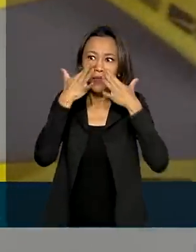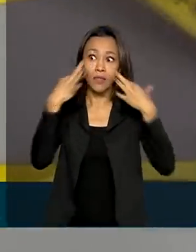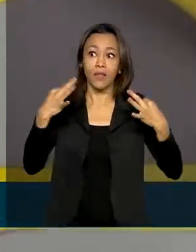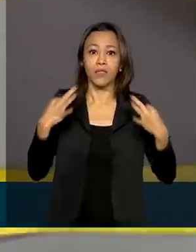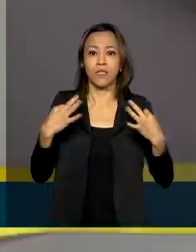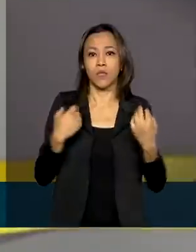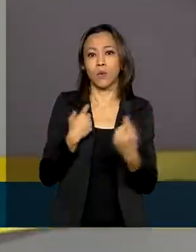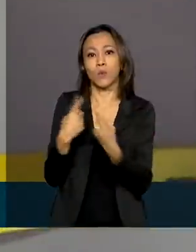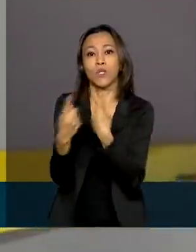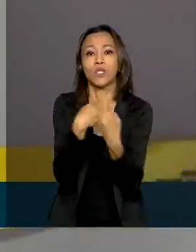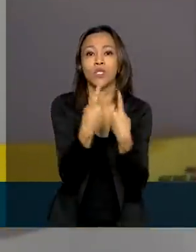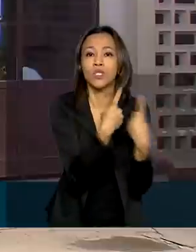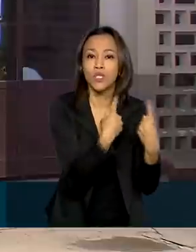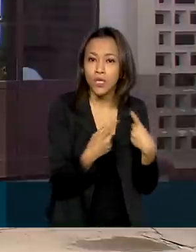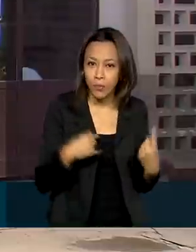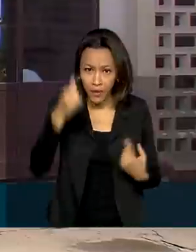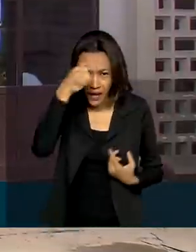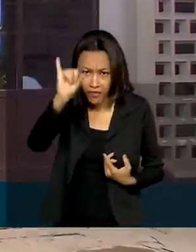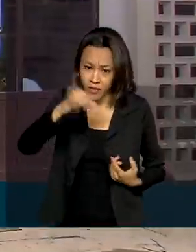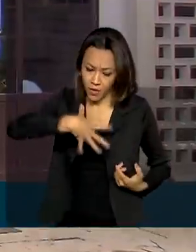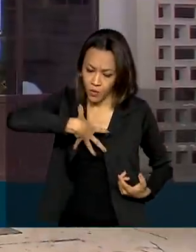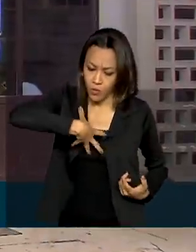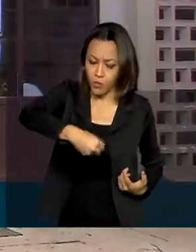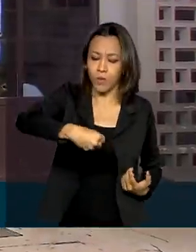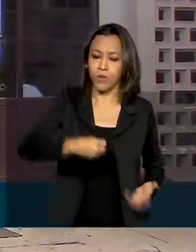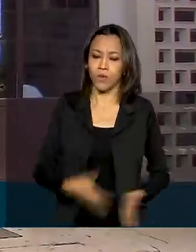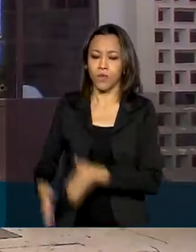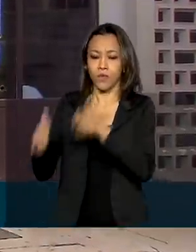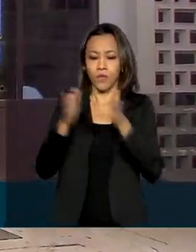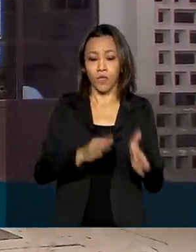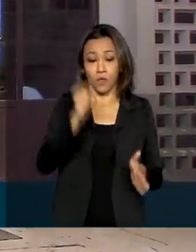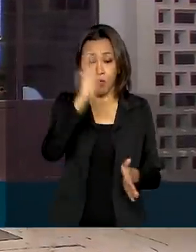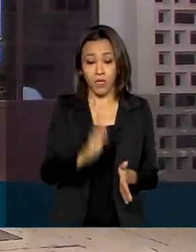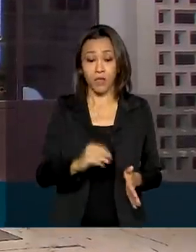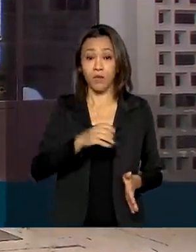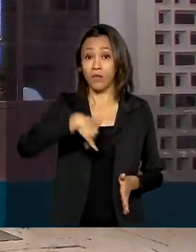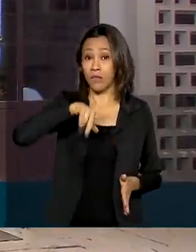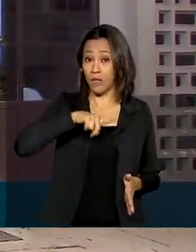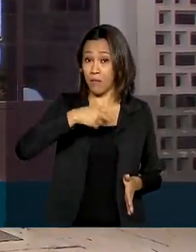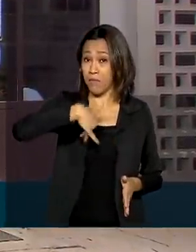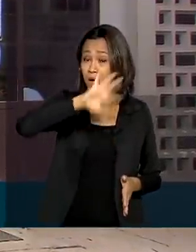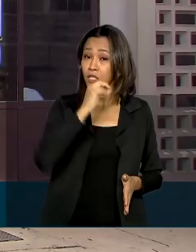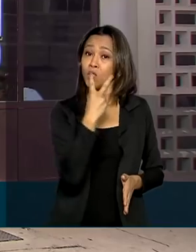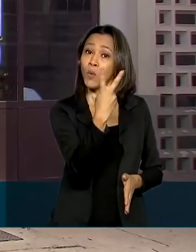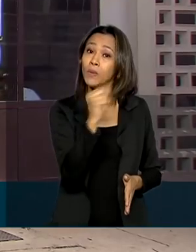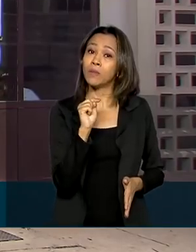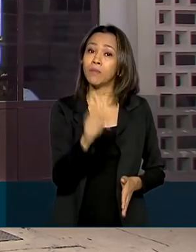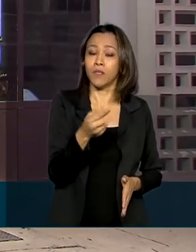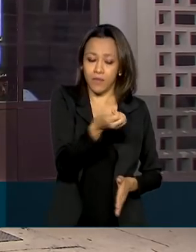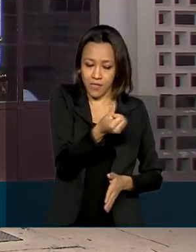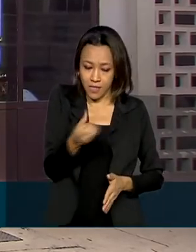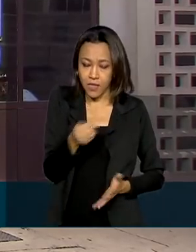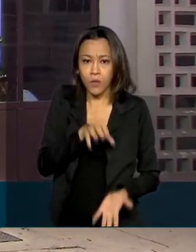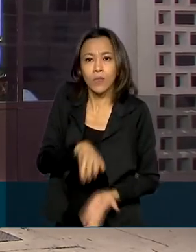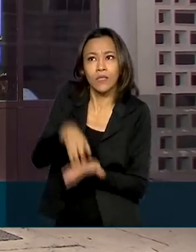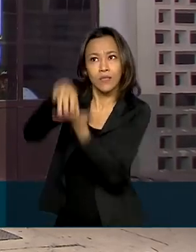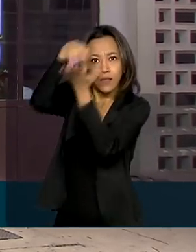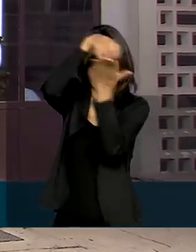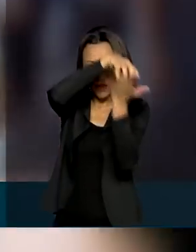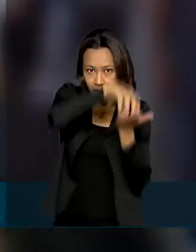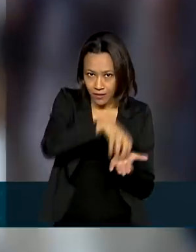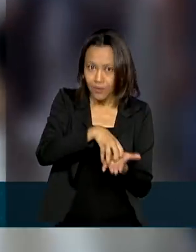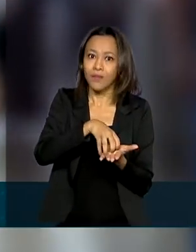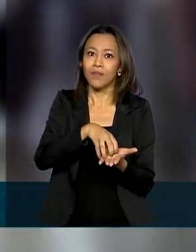prevenção ao suicídio. O Brasil tem mais de 2.600 centros de atenção psicossocial, os